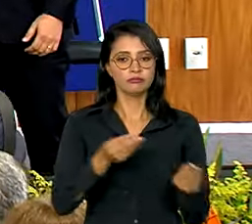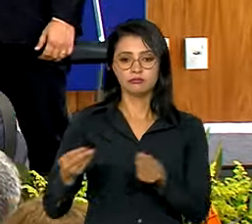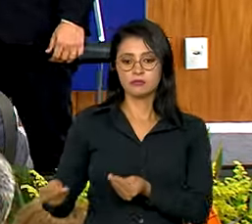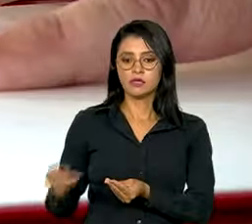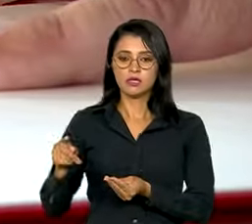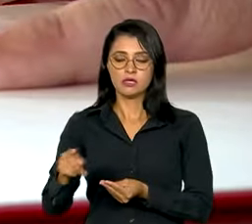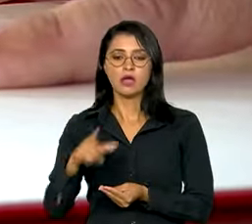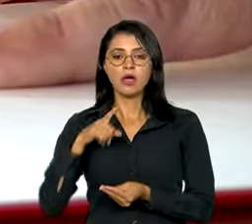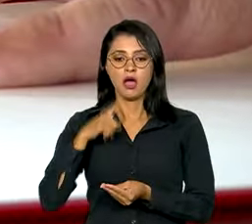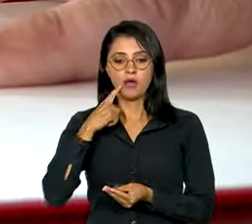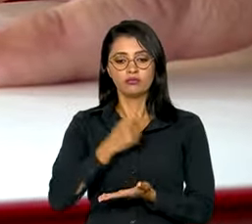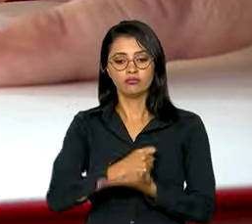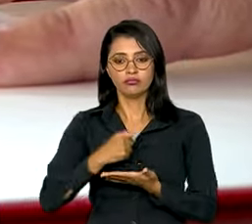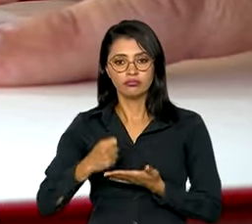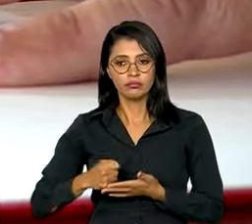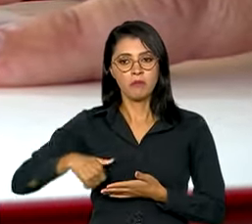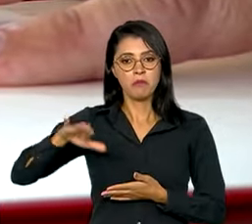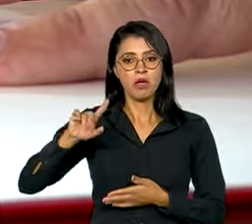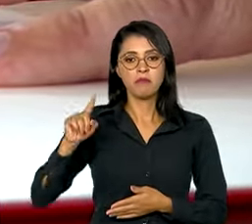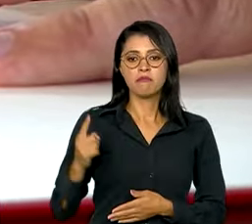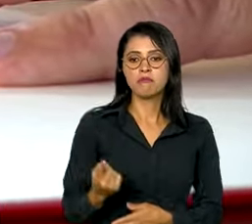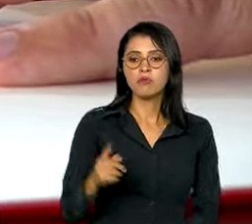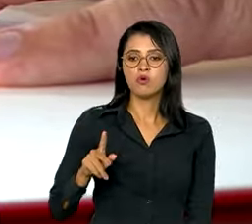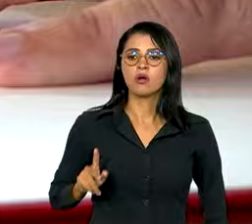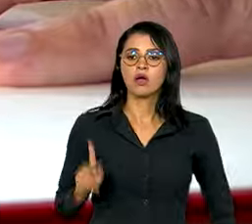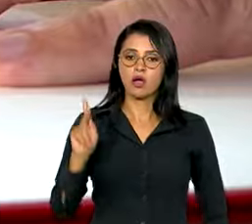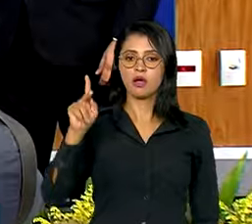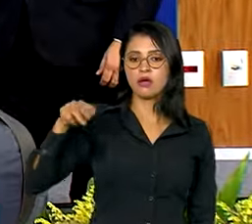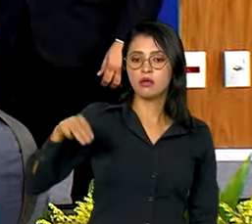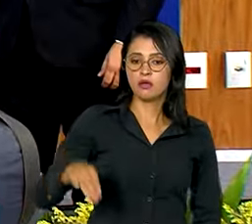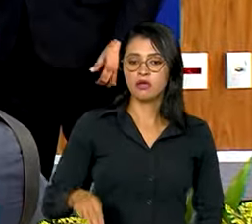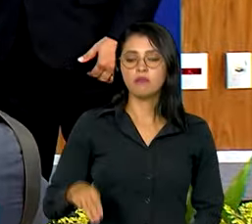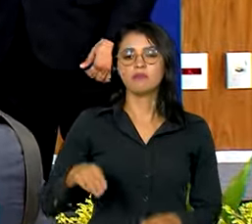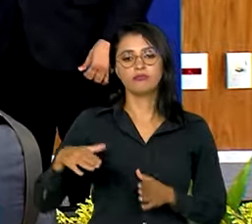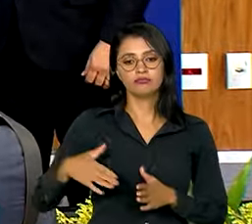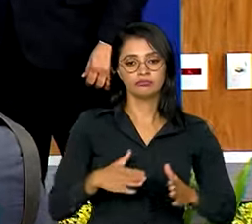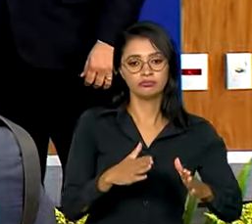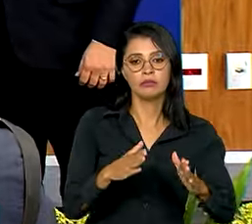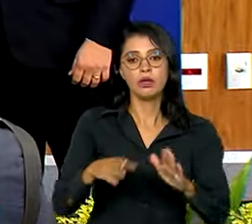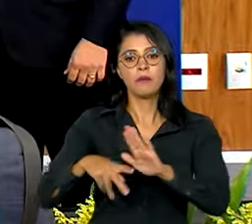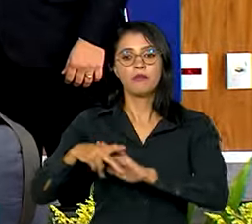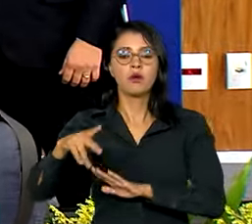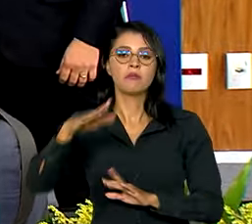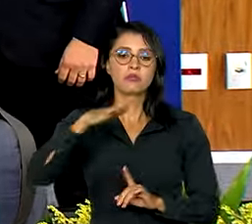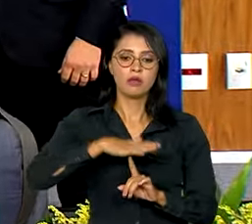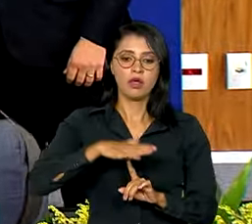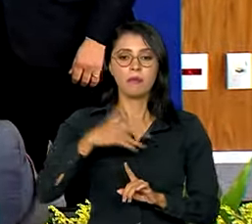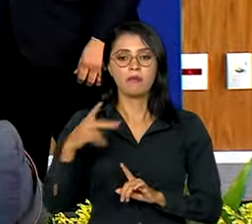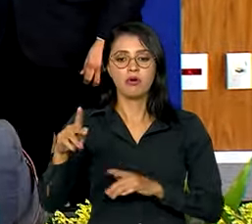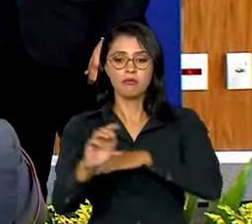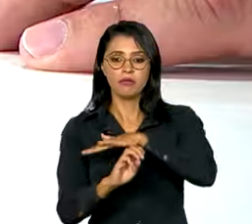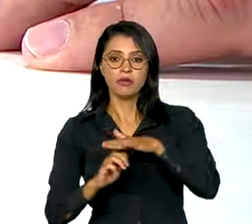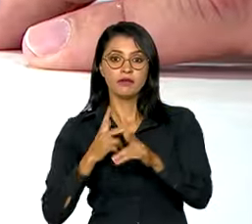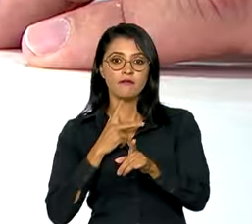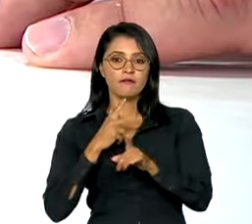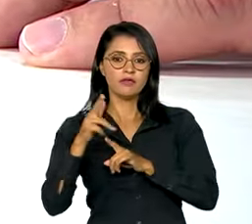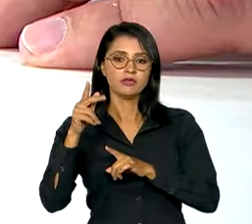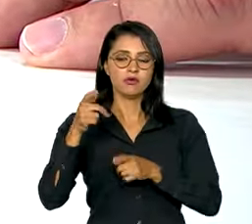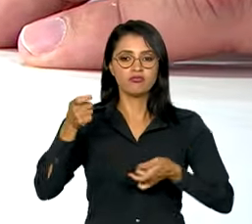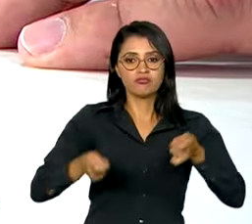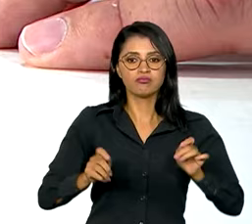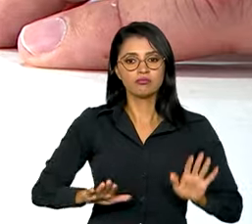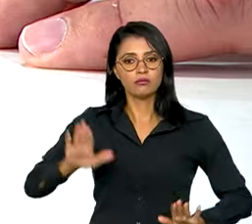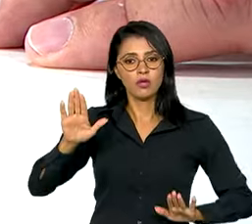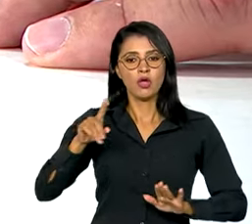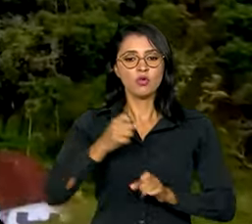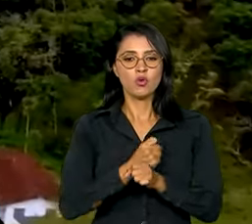as concessões de mais de mil quilômetros de rodovias do Paraná para as empresas vencedoras dos leilões realizados em